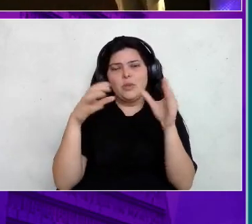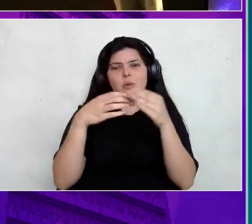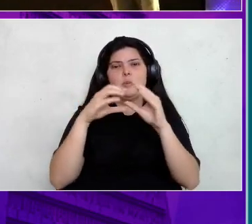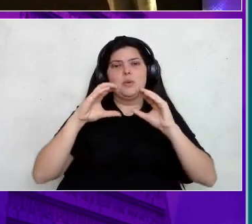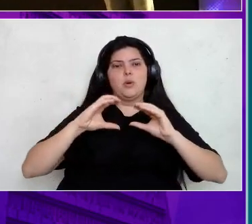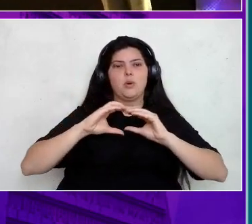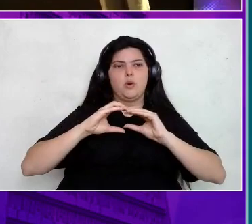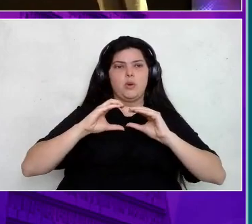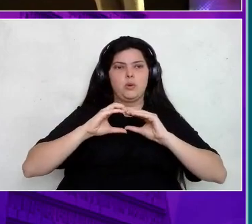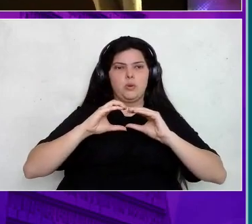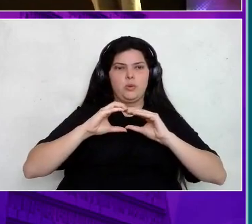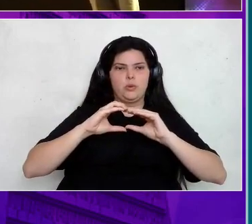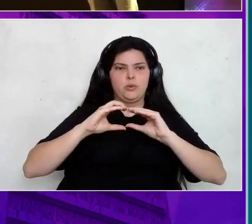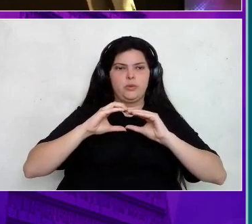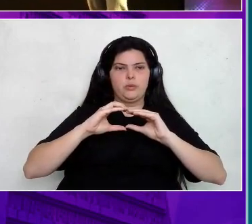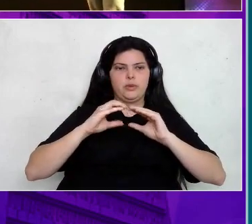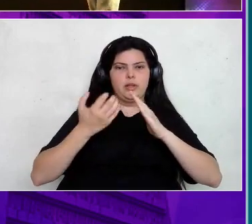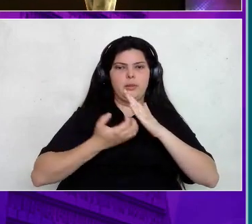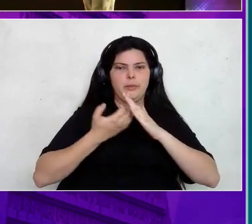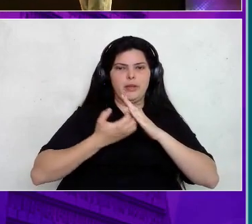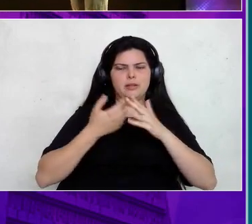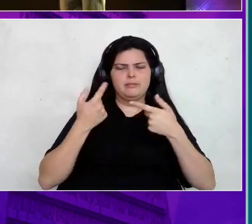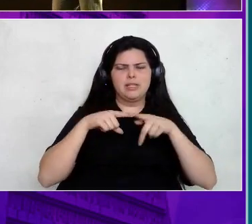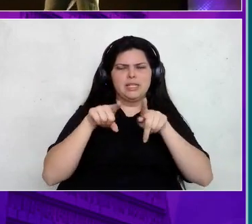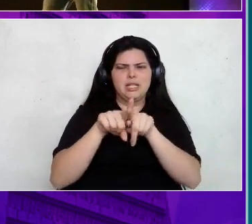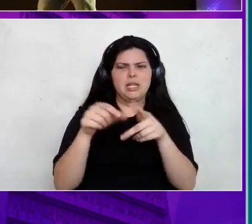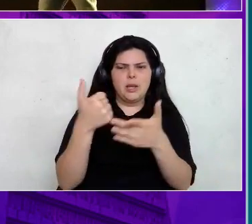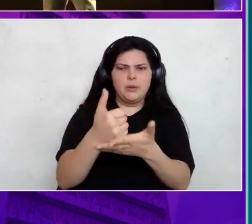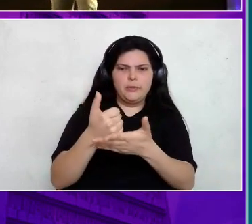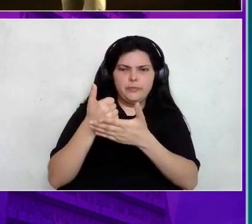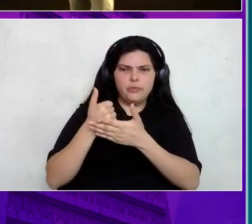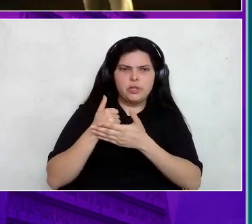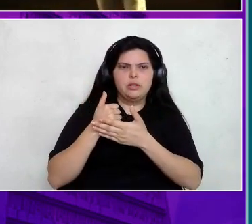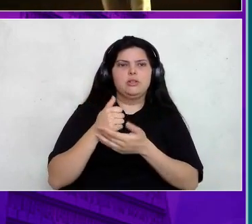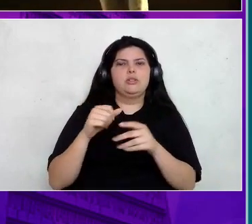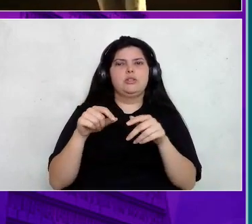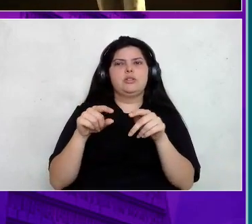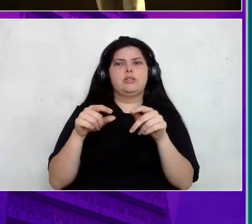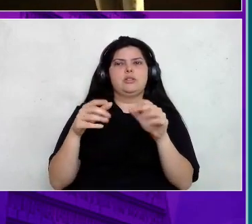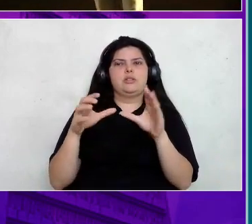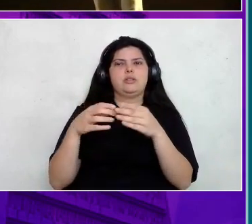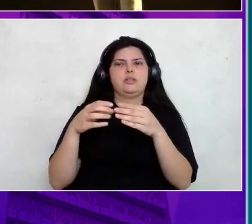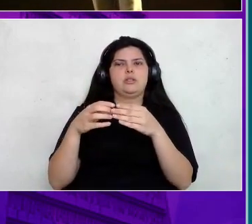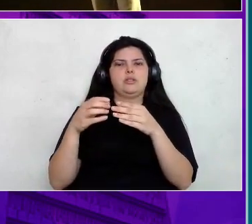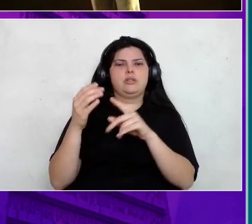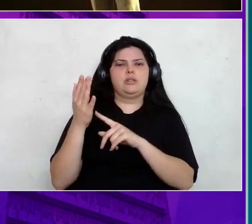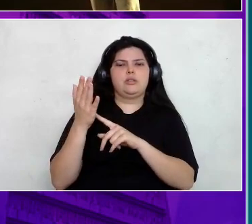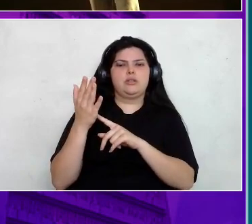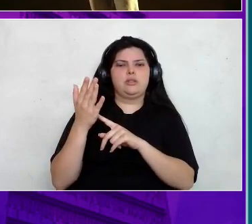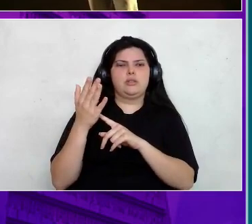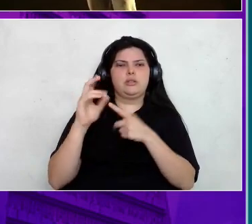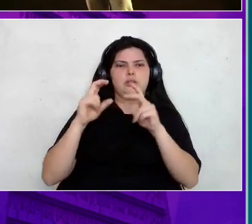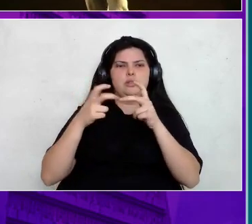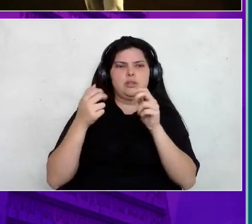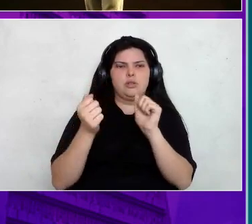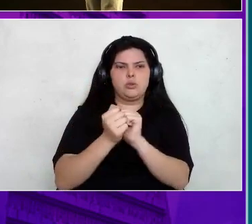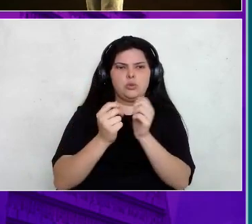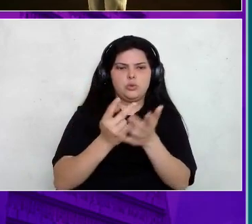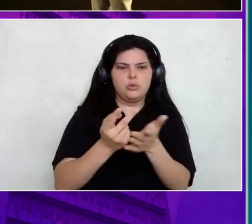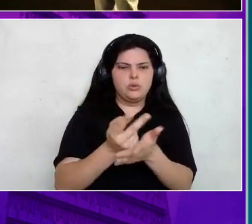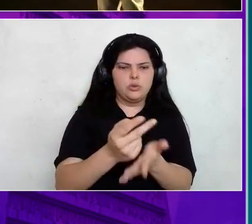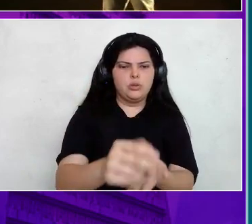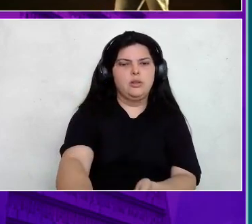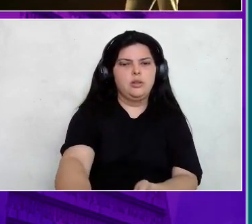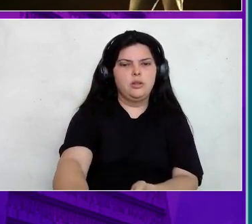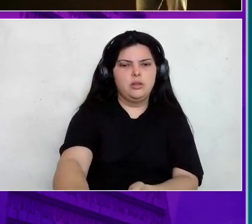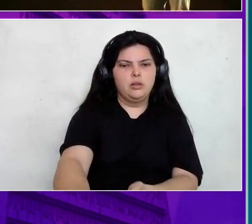toda a parceria, todo o suporte, né? E também toda a equipe TDC, que está sempre trabalhando com a gente, sempre dando toda a estrutura. E